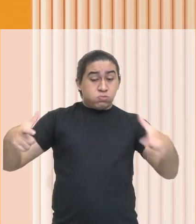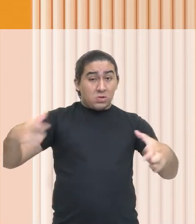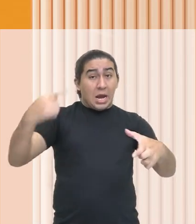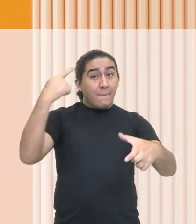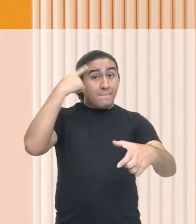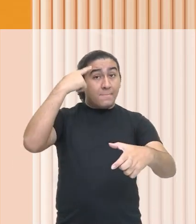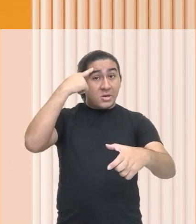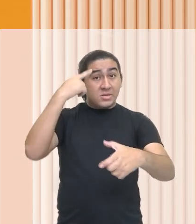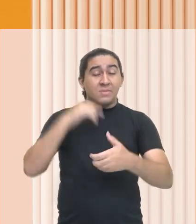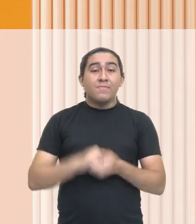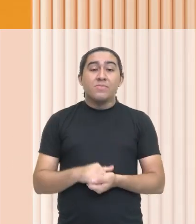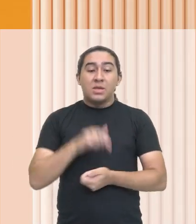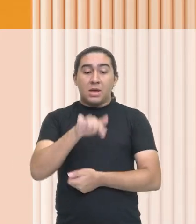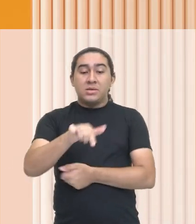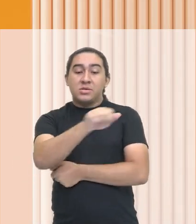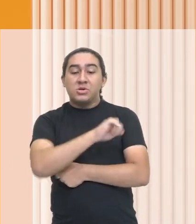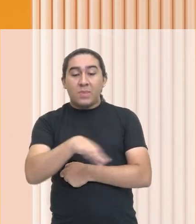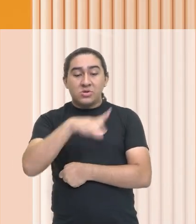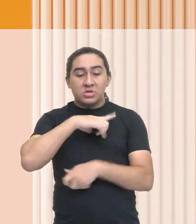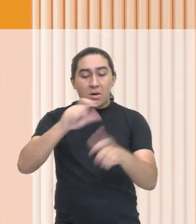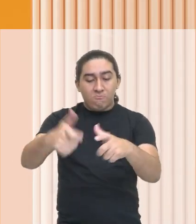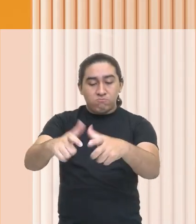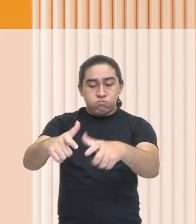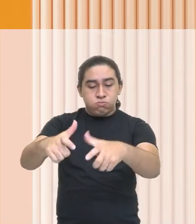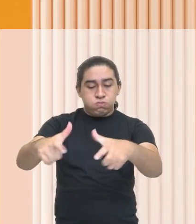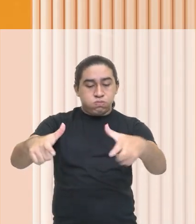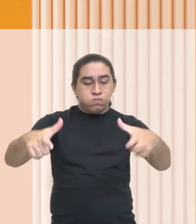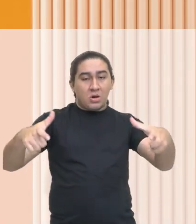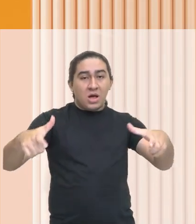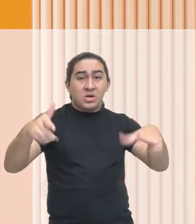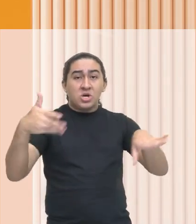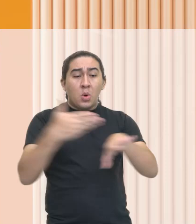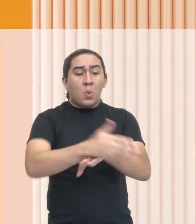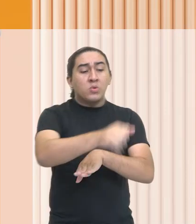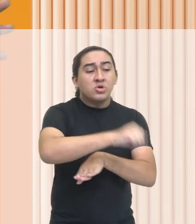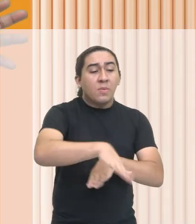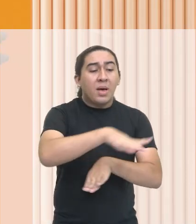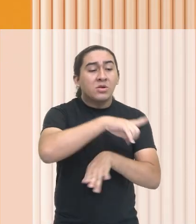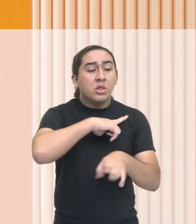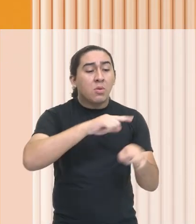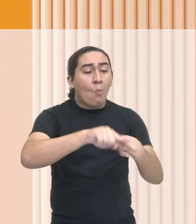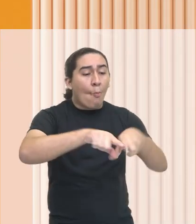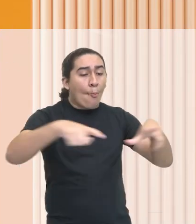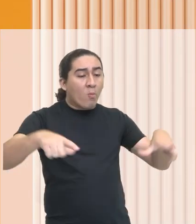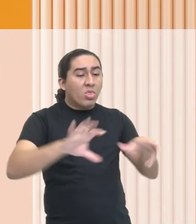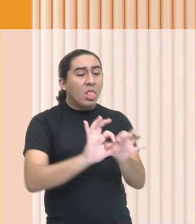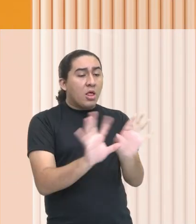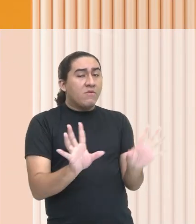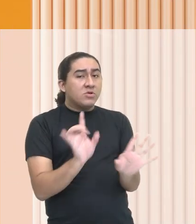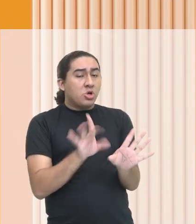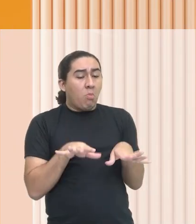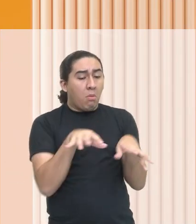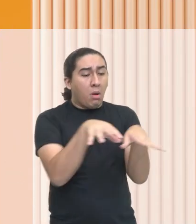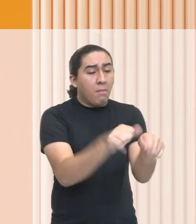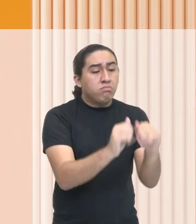exemplo, esse Império quando estava se expandindo ele chegou nas áreas e essas áreas estavam desocupadas e eles foram só tomando de conta e expandiu o território?